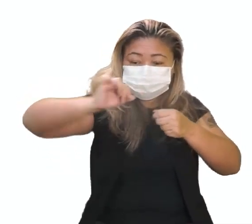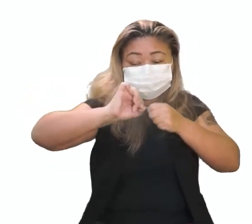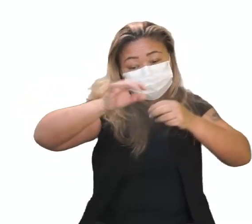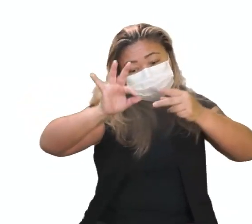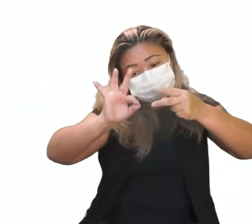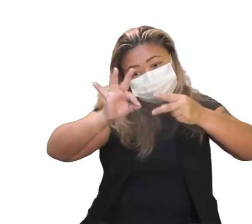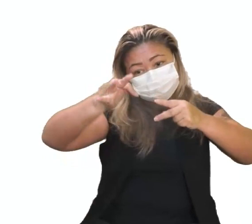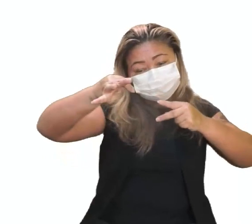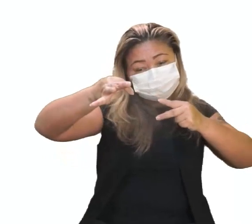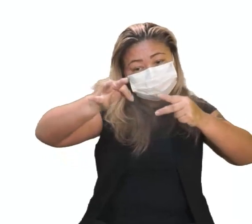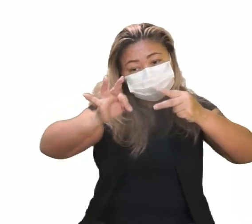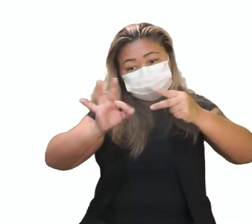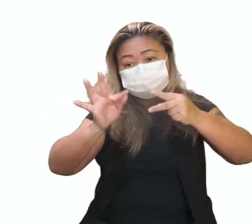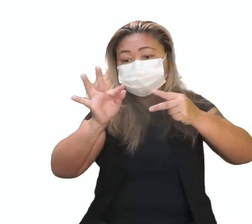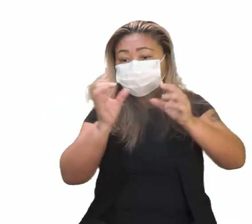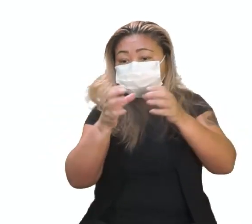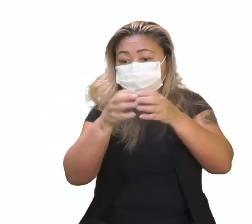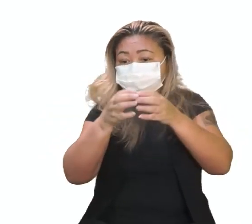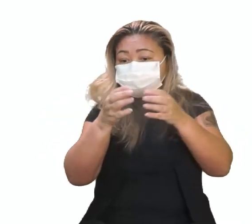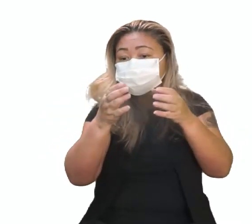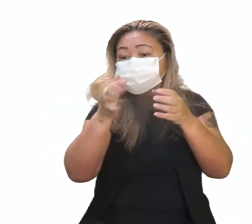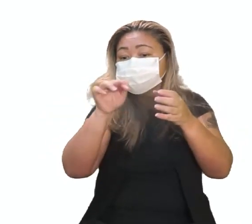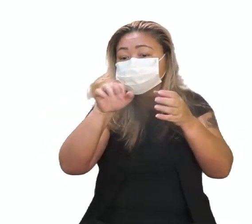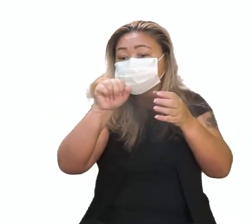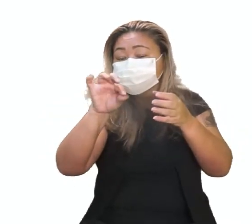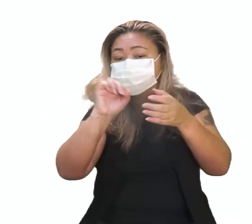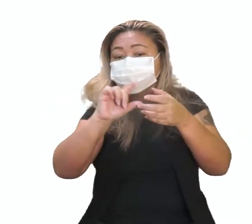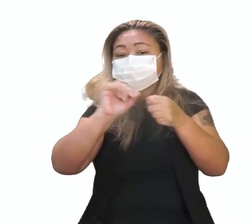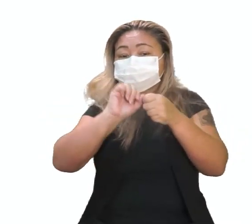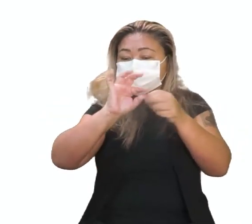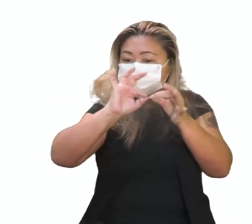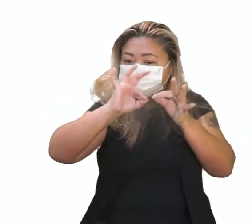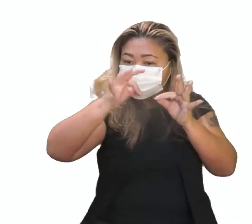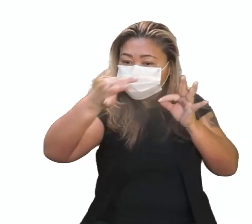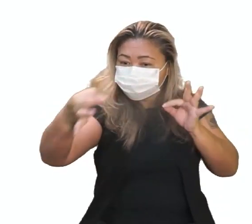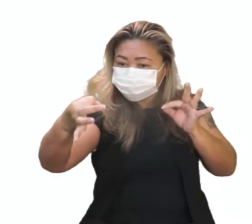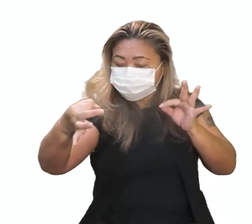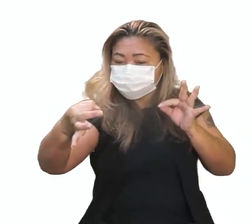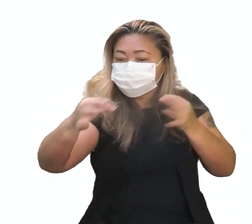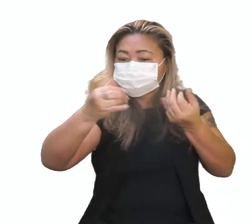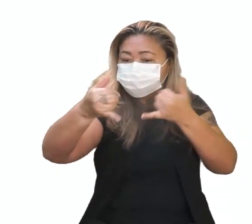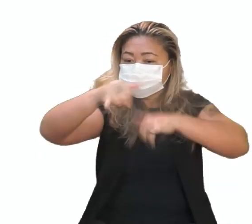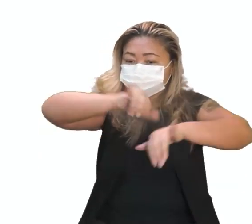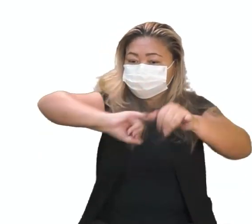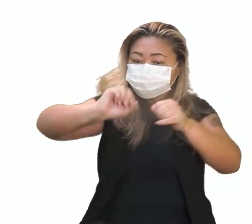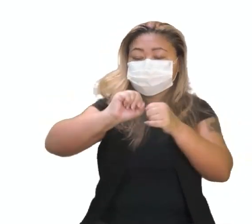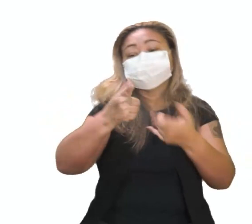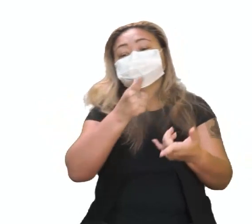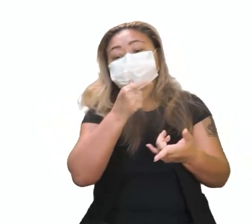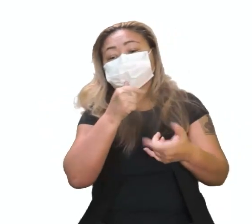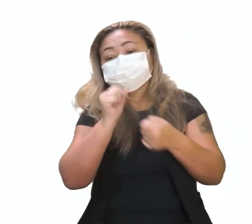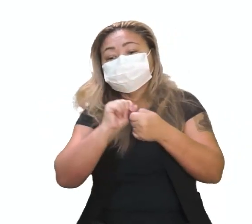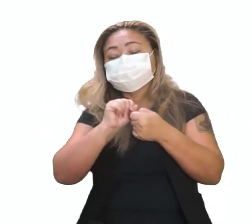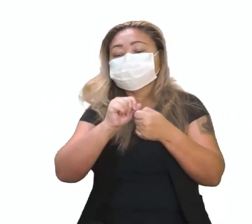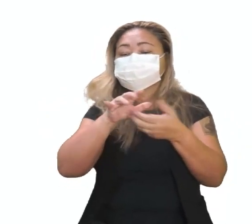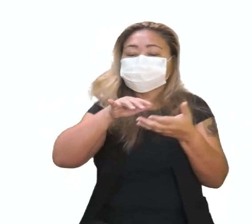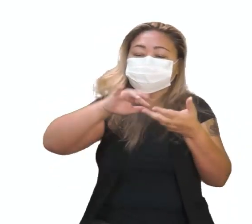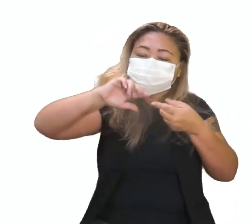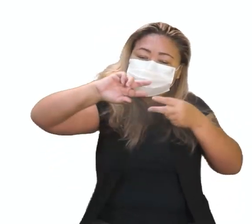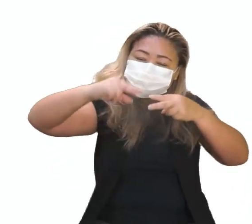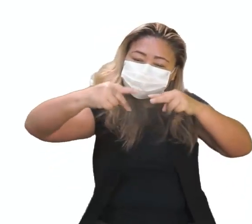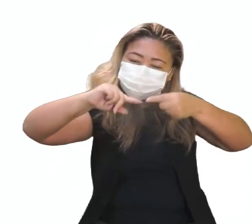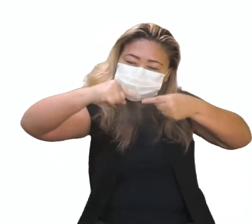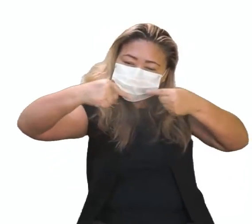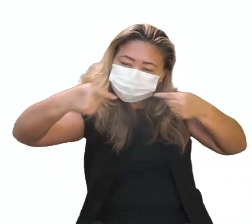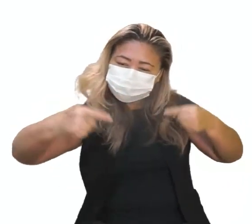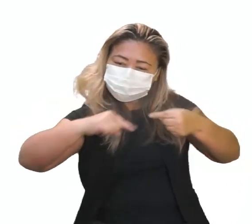posição do grupo fosfato, né? Que aí se alinha ali, há uma reação química com a água e faz com que eles ficam assim, todo enoveladinho,